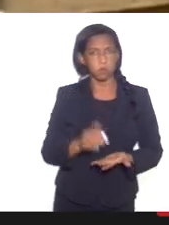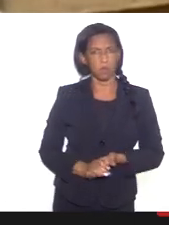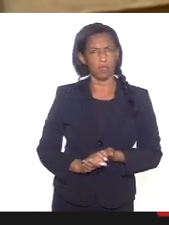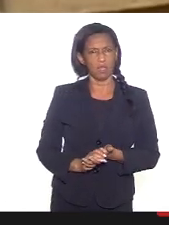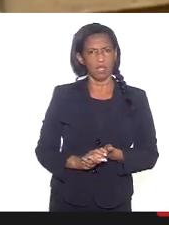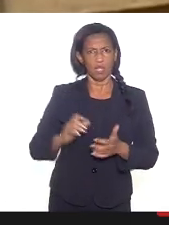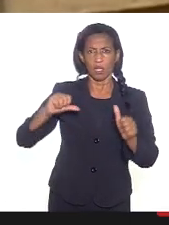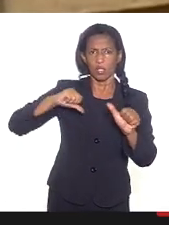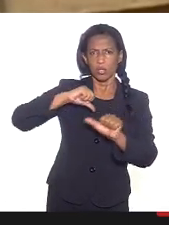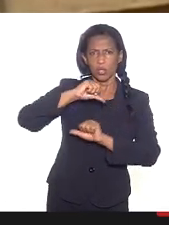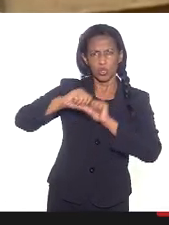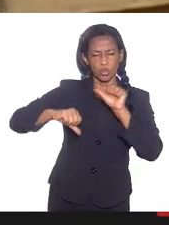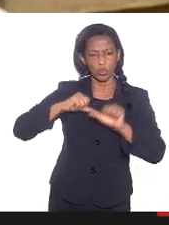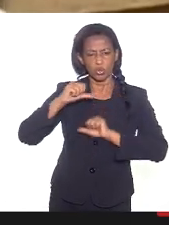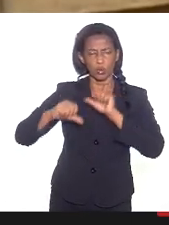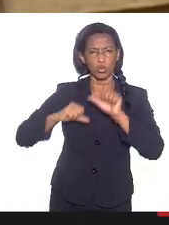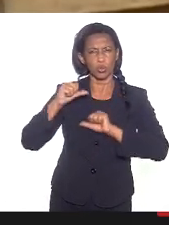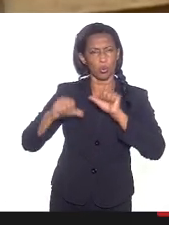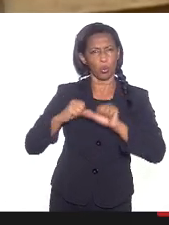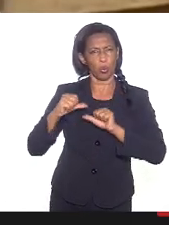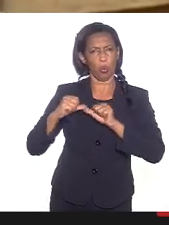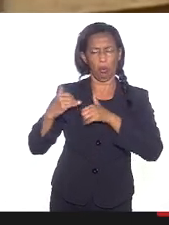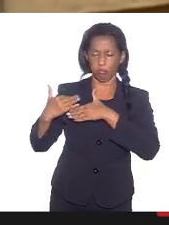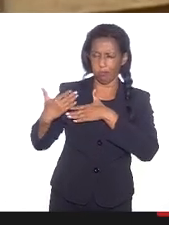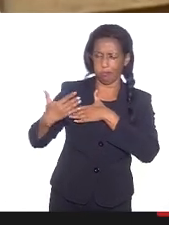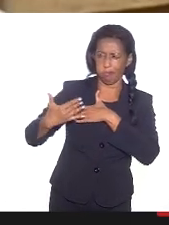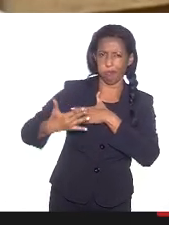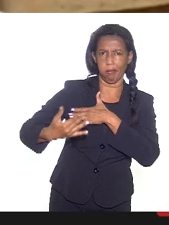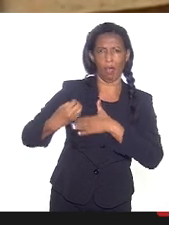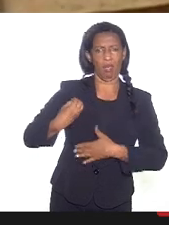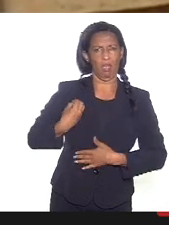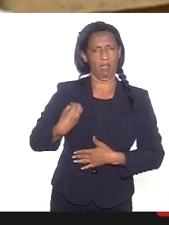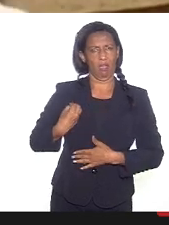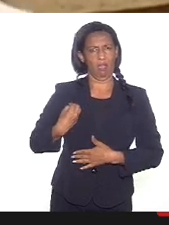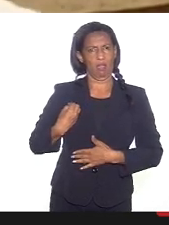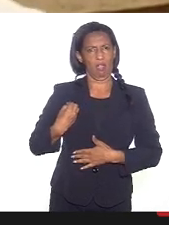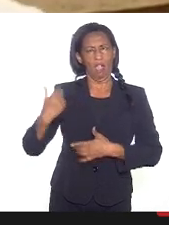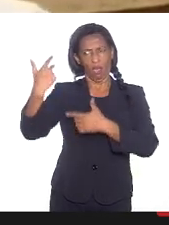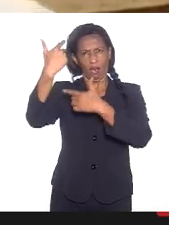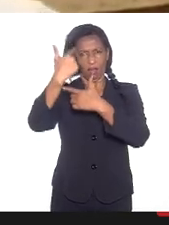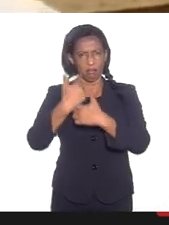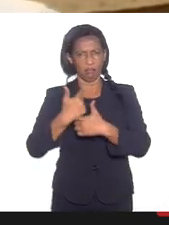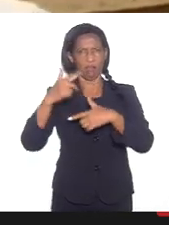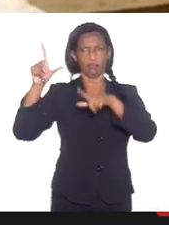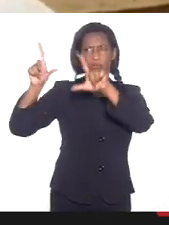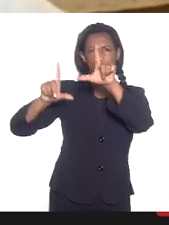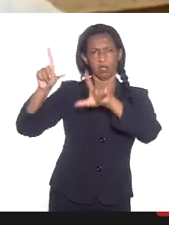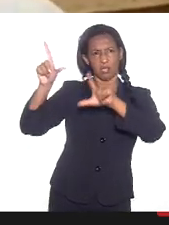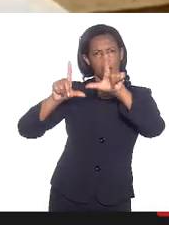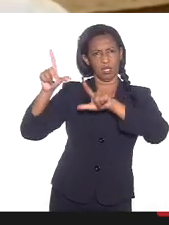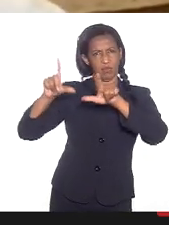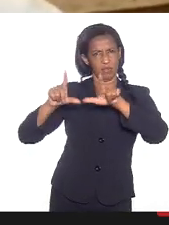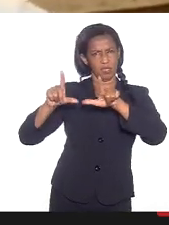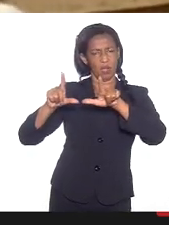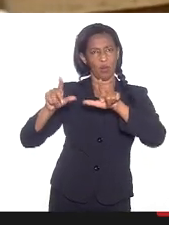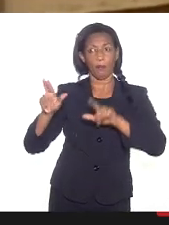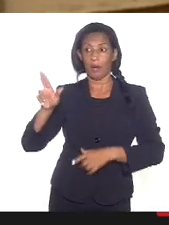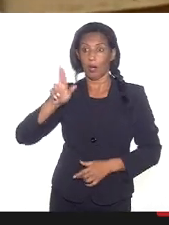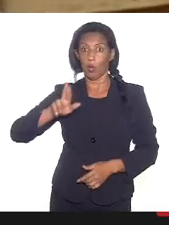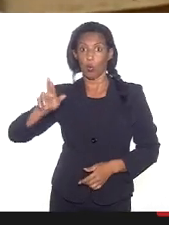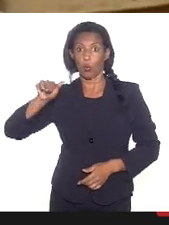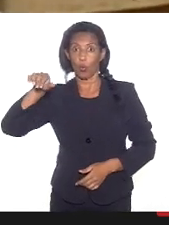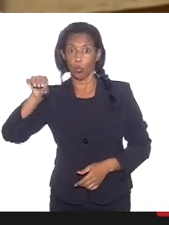trocou de voto ao longo dessas décadas para se doar canais de emissora e televisão para a utilização